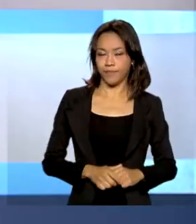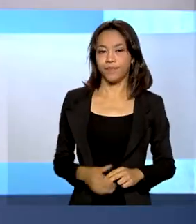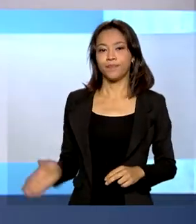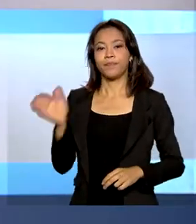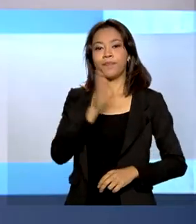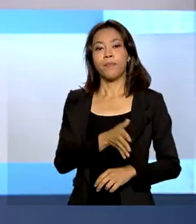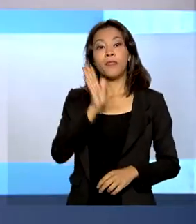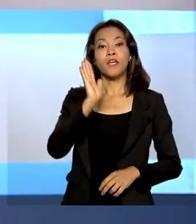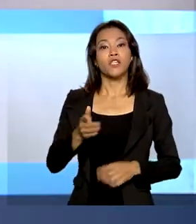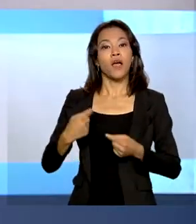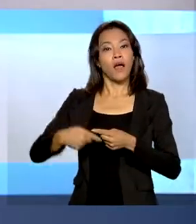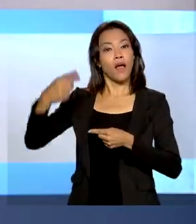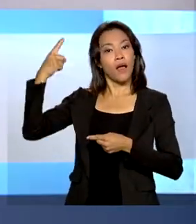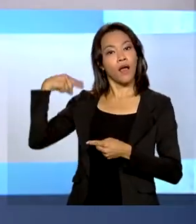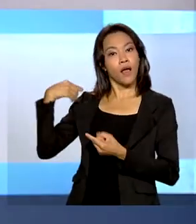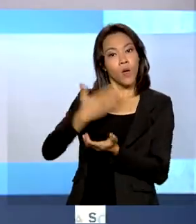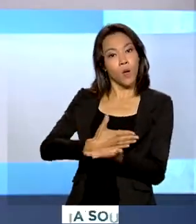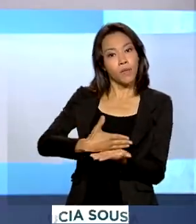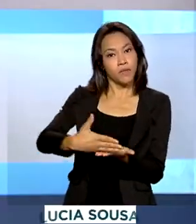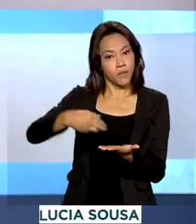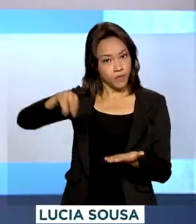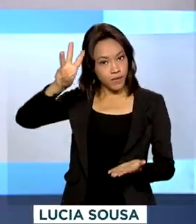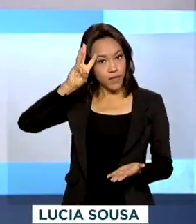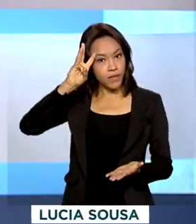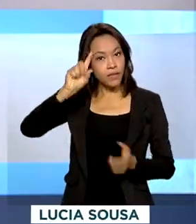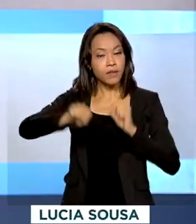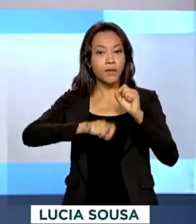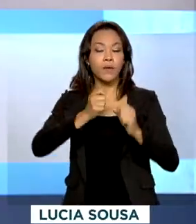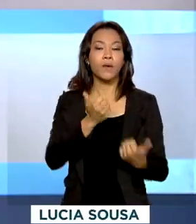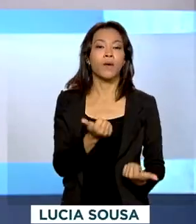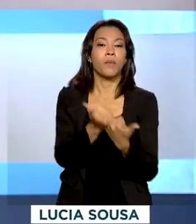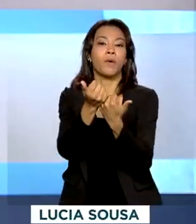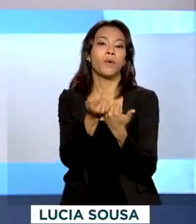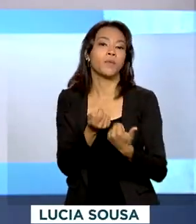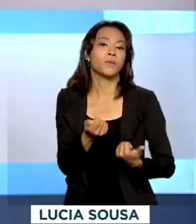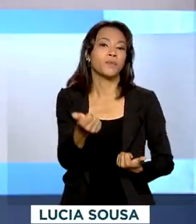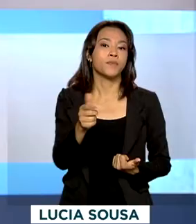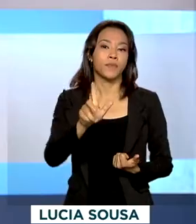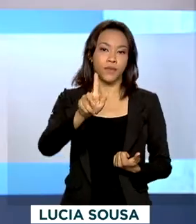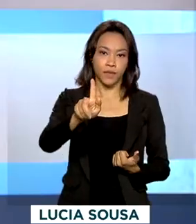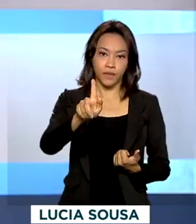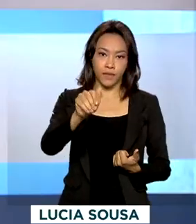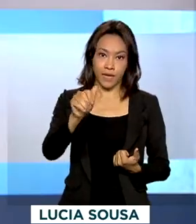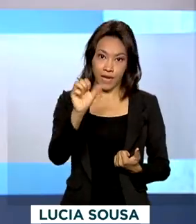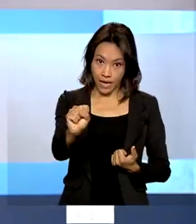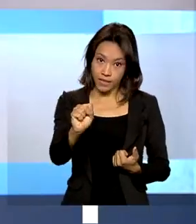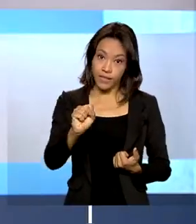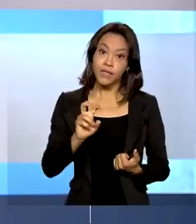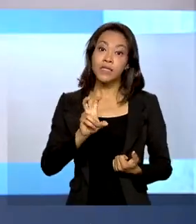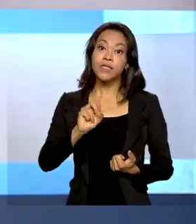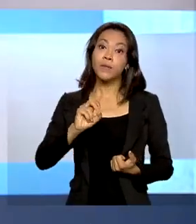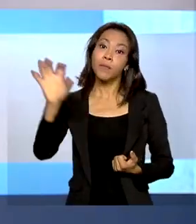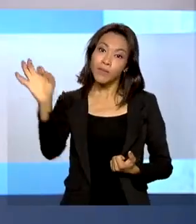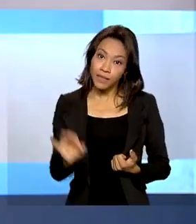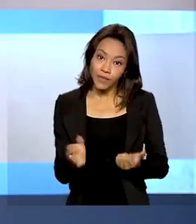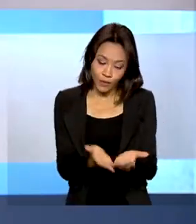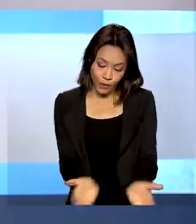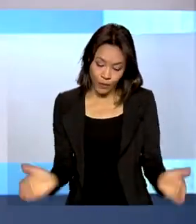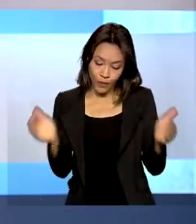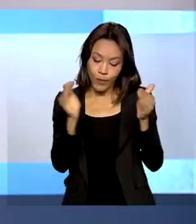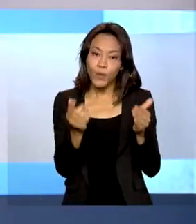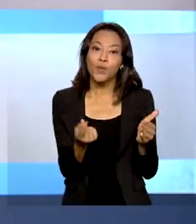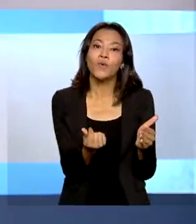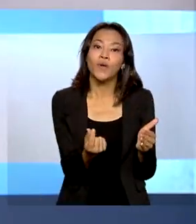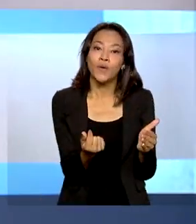Começou a ser pago nesta terça-feira o auxílio gás, no valor de 50% do preço médio do botijão. Além